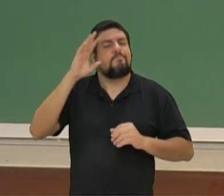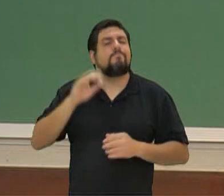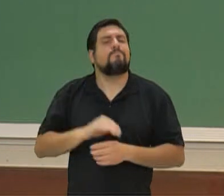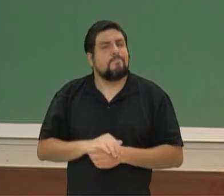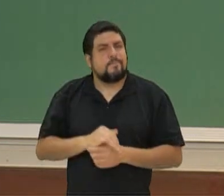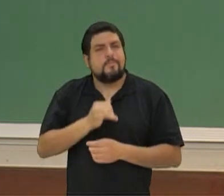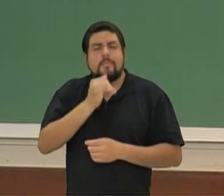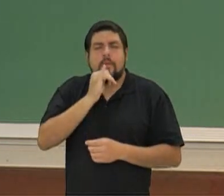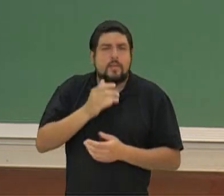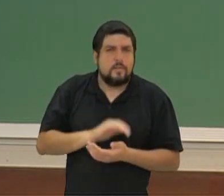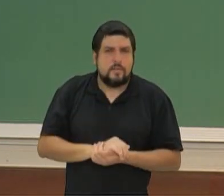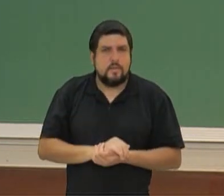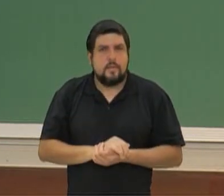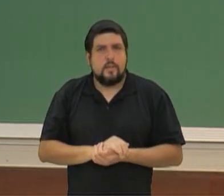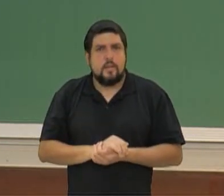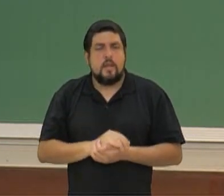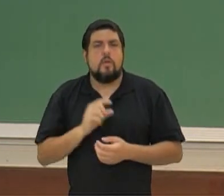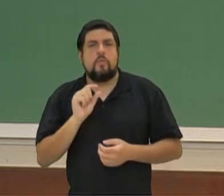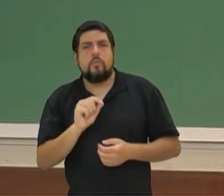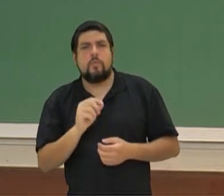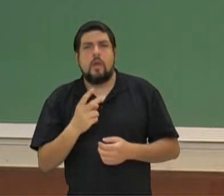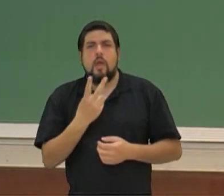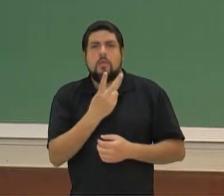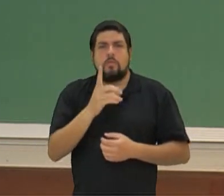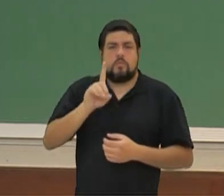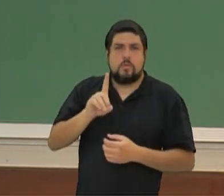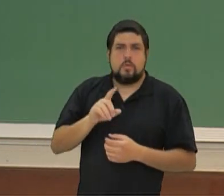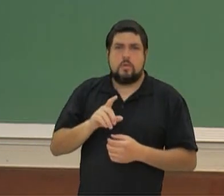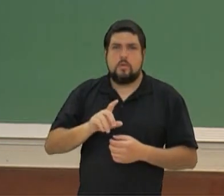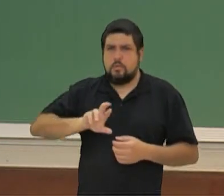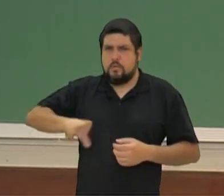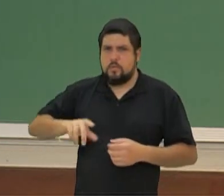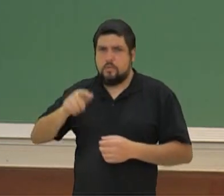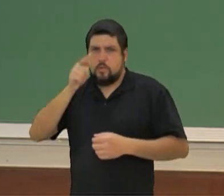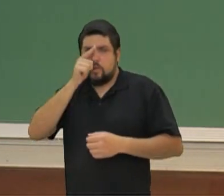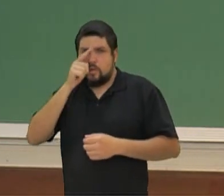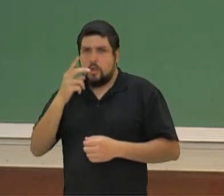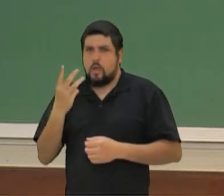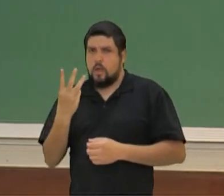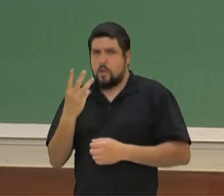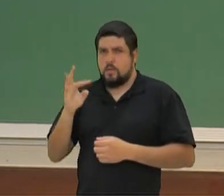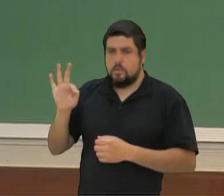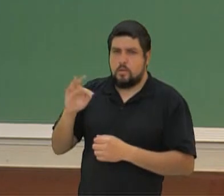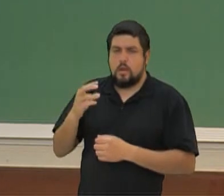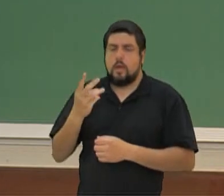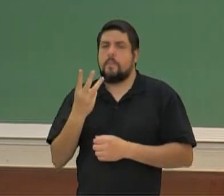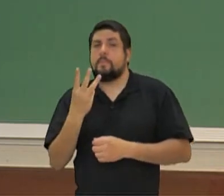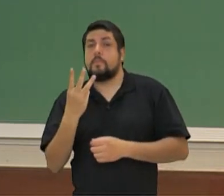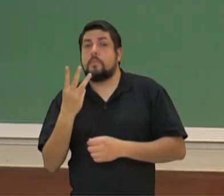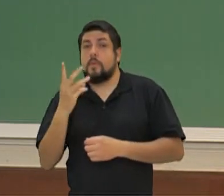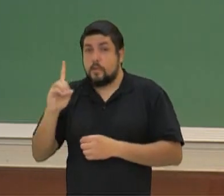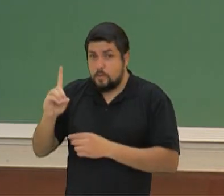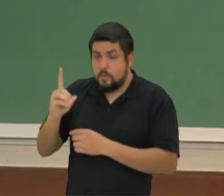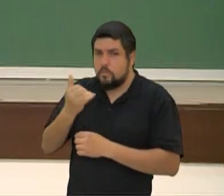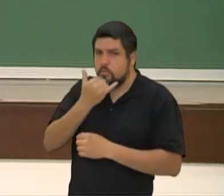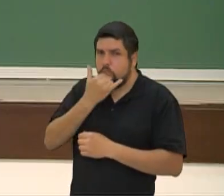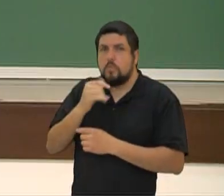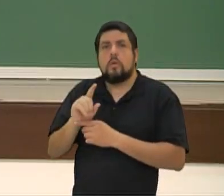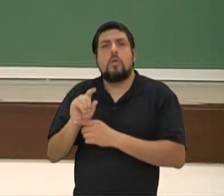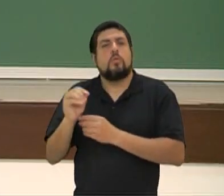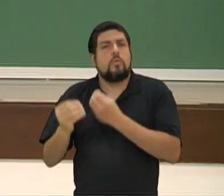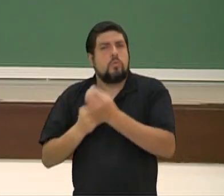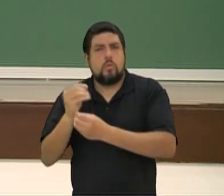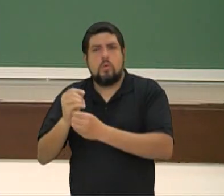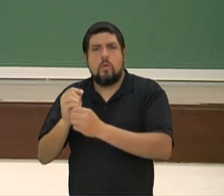2D, e não aquela imagem tridimensional, mas realista, ligado à Grécia, era, na verdade, aquela imagem pregada na